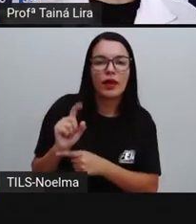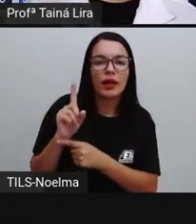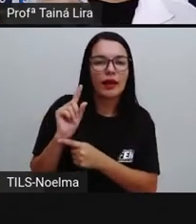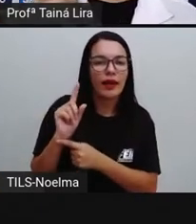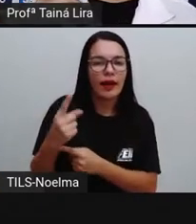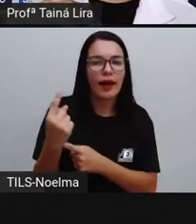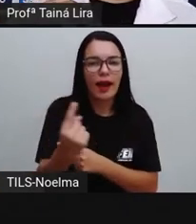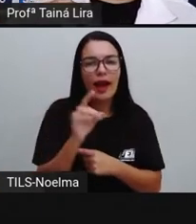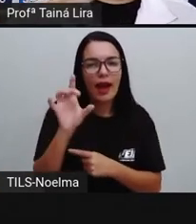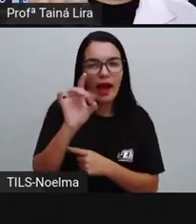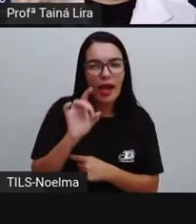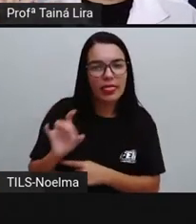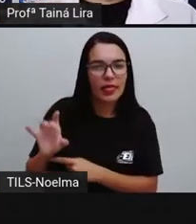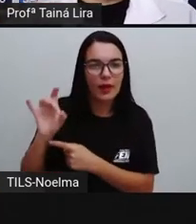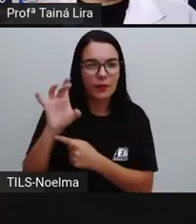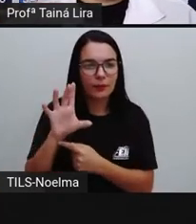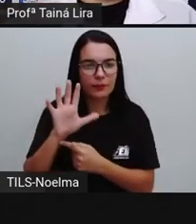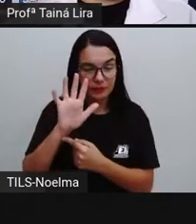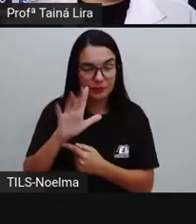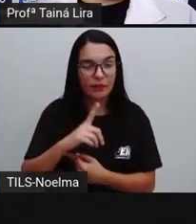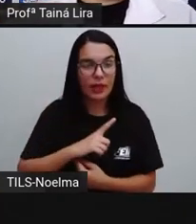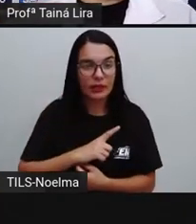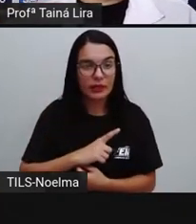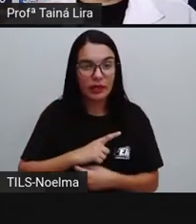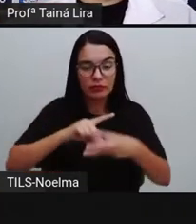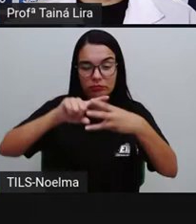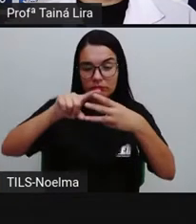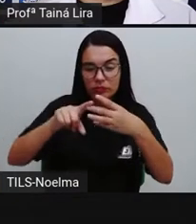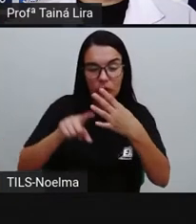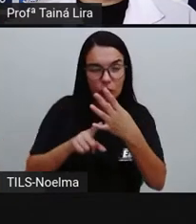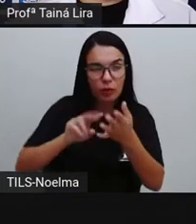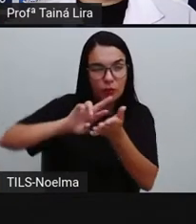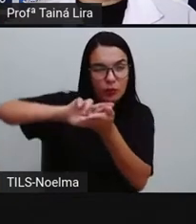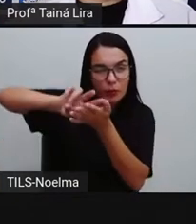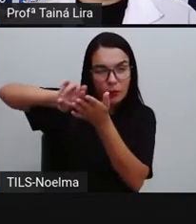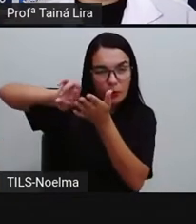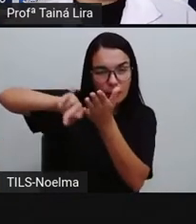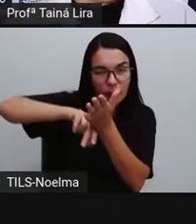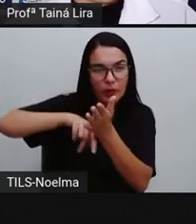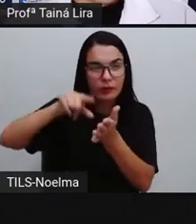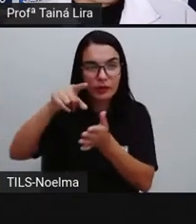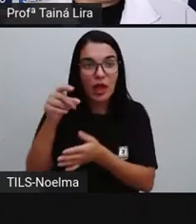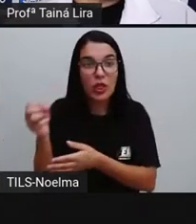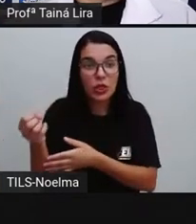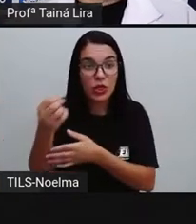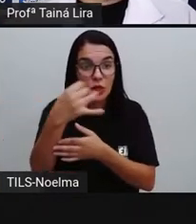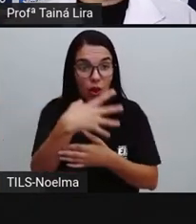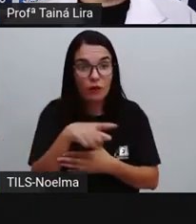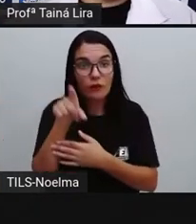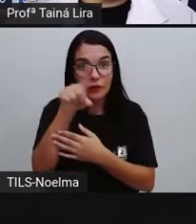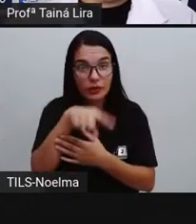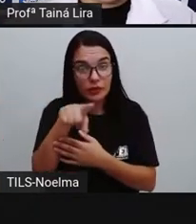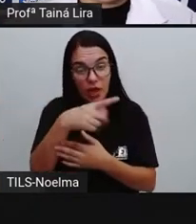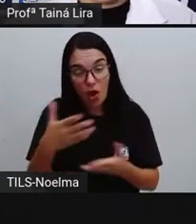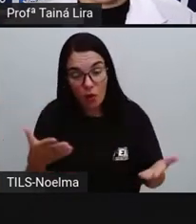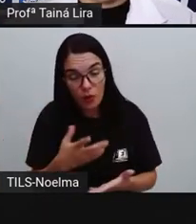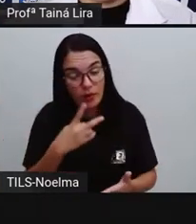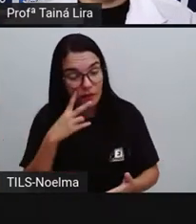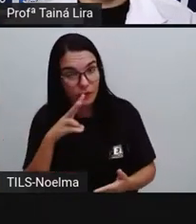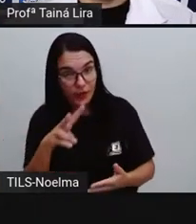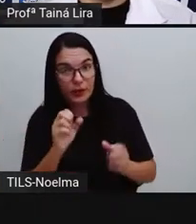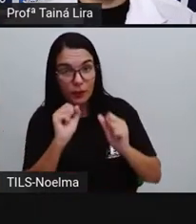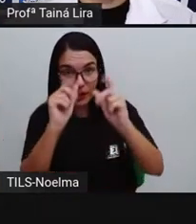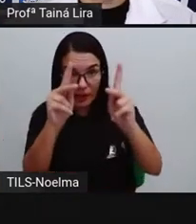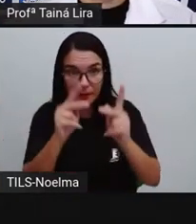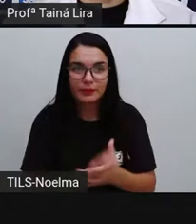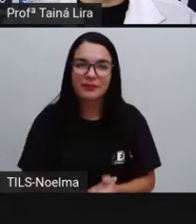tem dois aqui, né, que são novos para você, e a gente vai ver agora, tá?